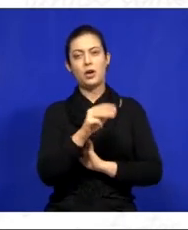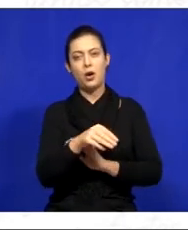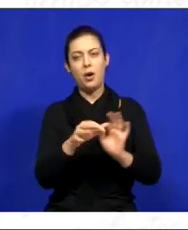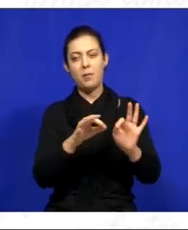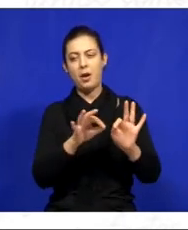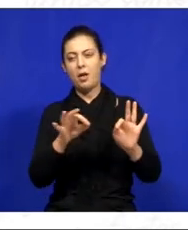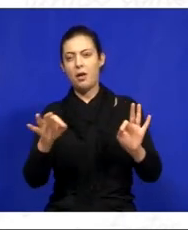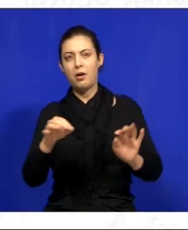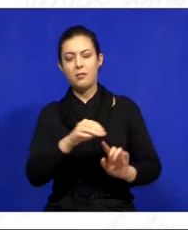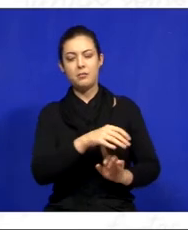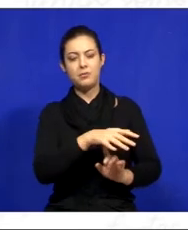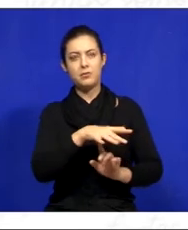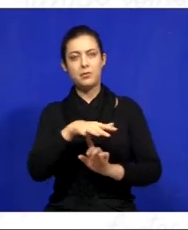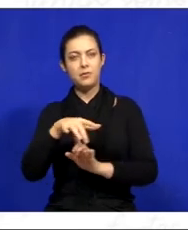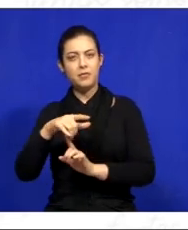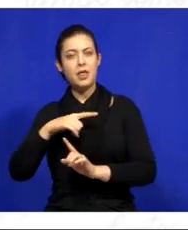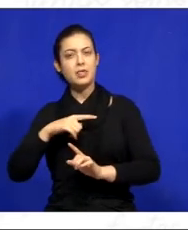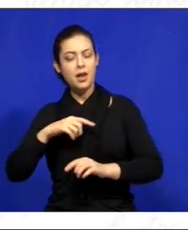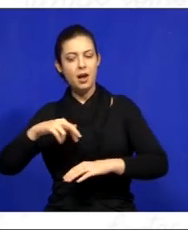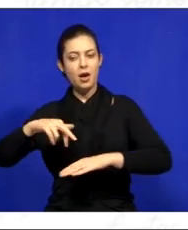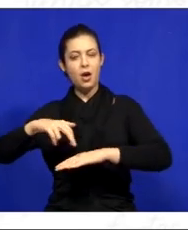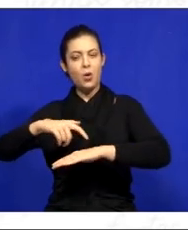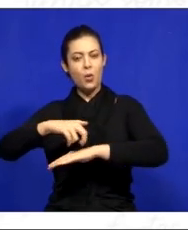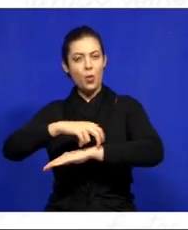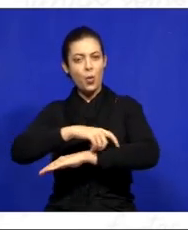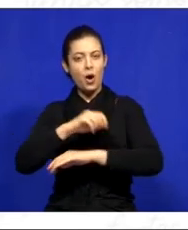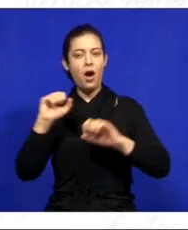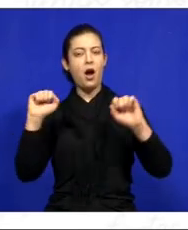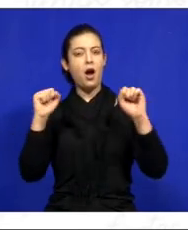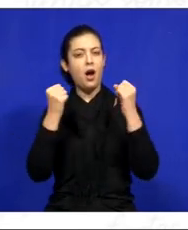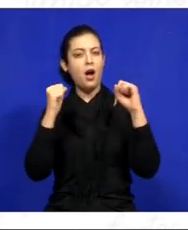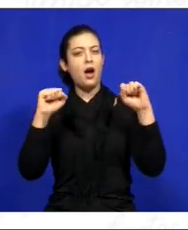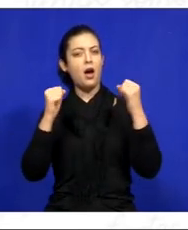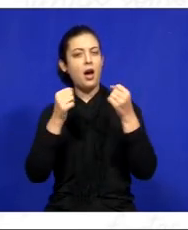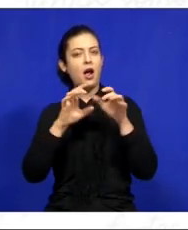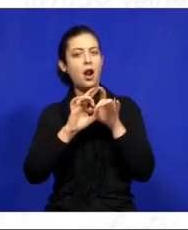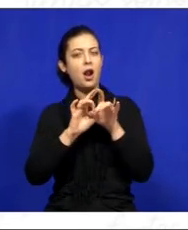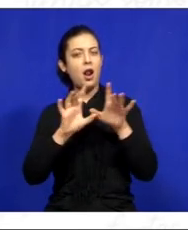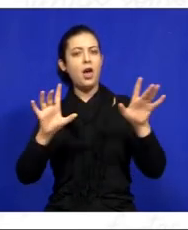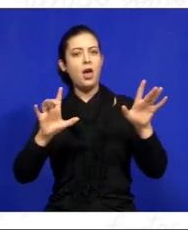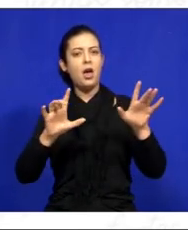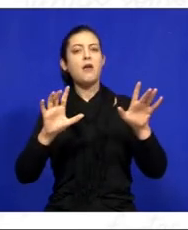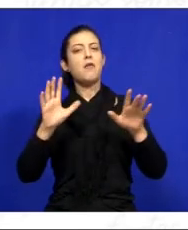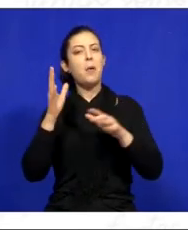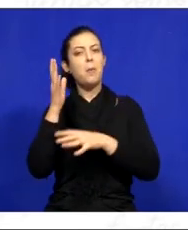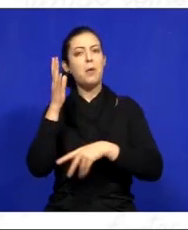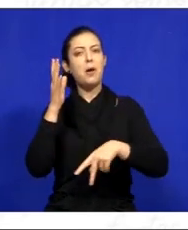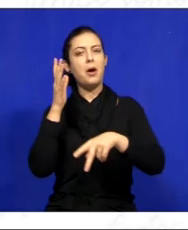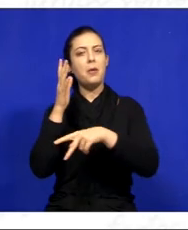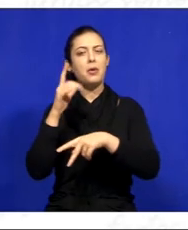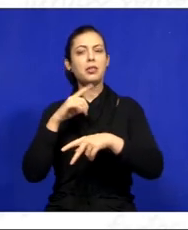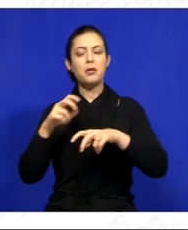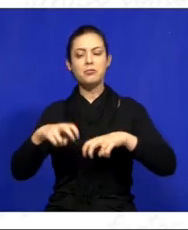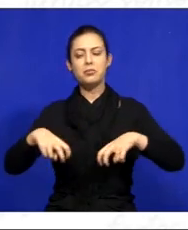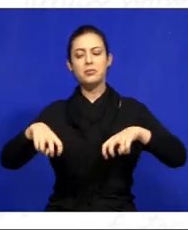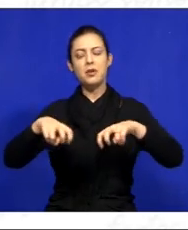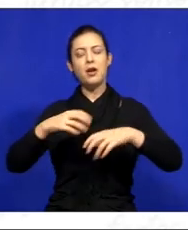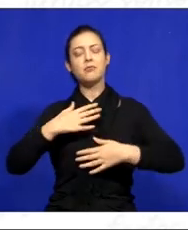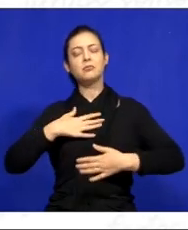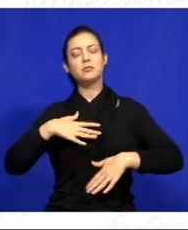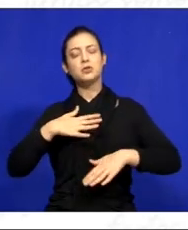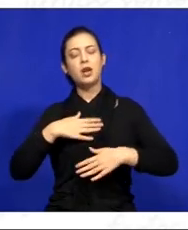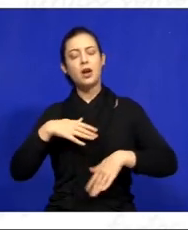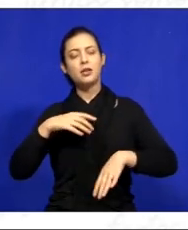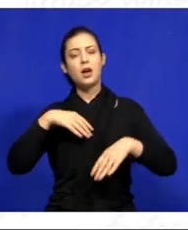espaço contará com pista para caminhada, academias ao ar livre, praças com bancos e áreas para descanso,